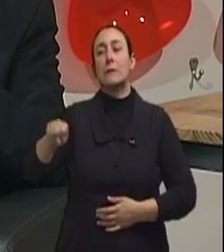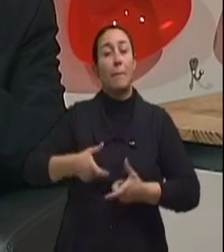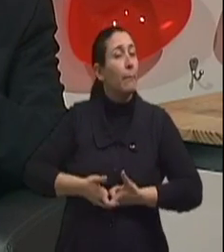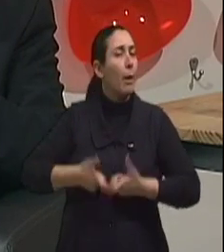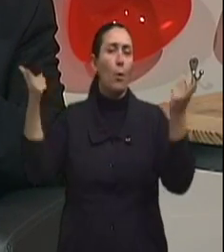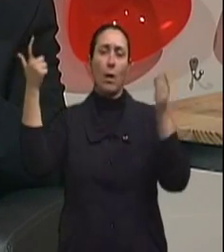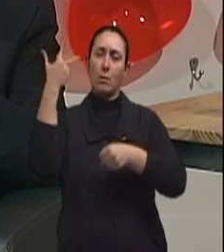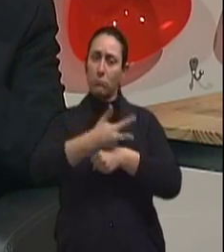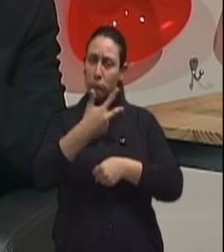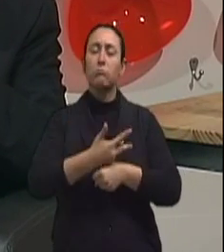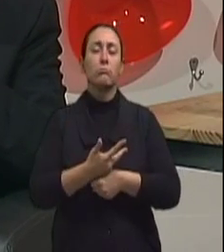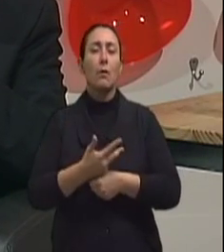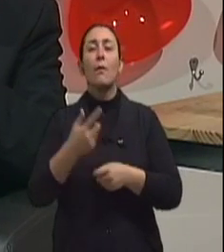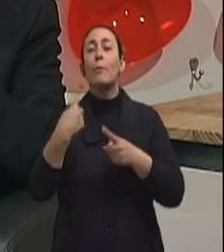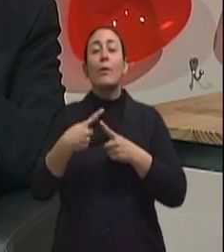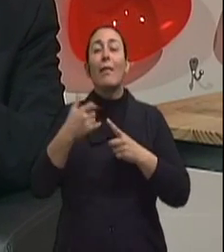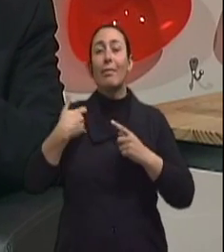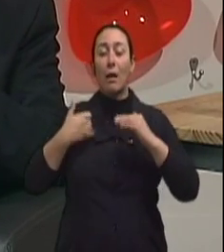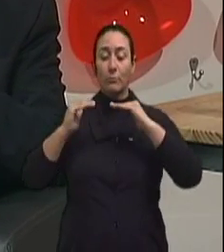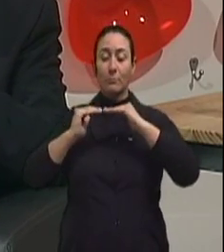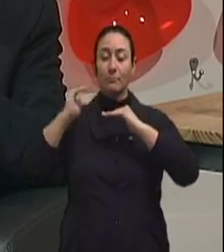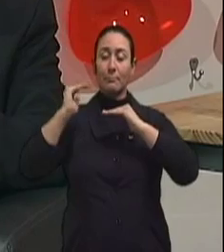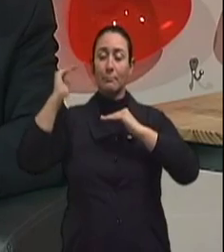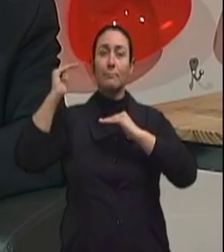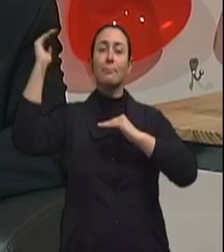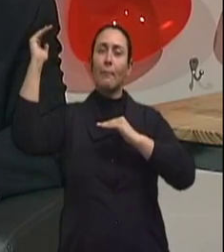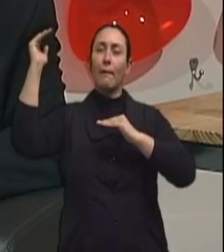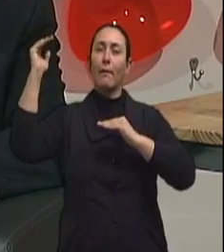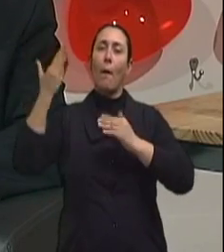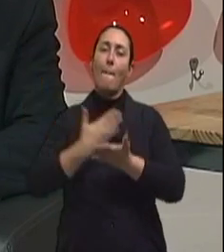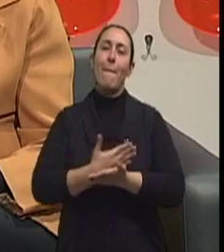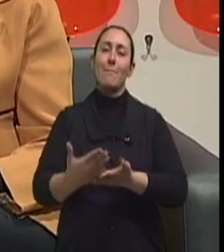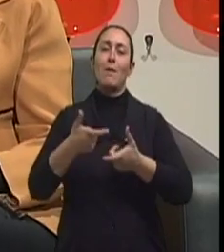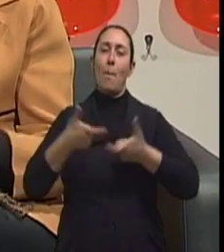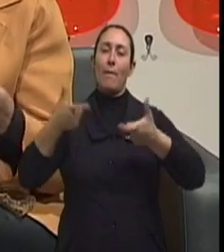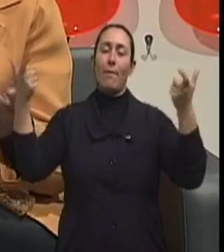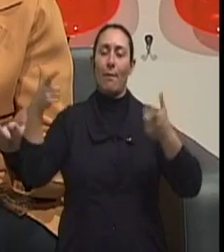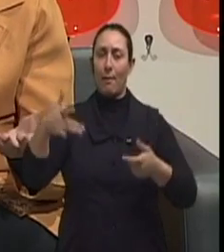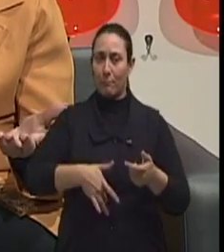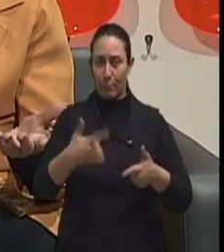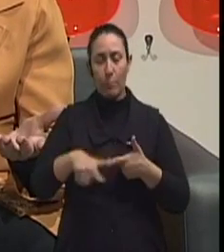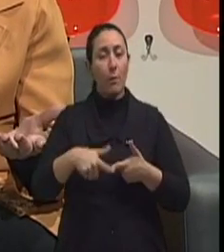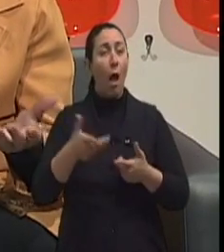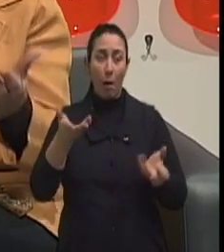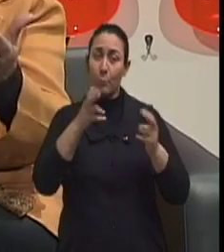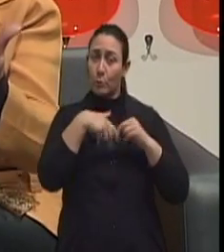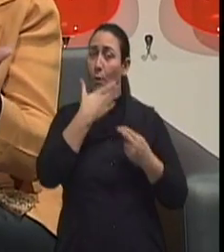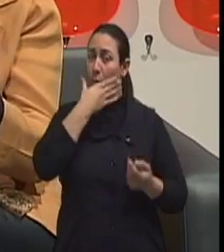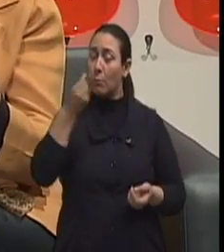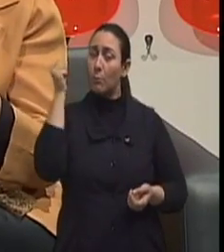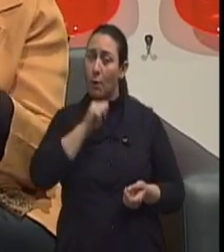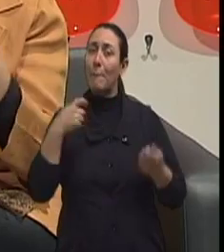Mas, como eu disse, o risco começa a aumentar a partir dos 50, 60 anos. Ah, ok. E isso, homens e mulheres têm que estar atentos.